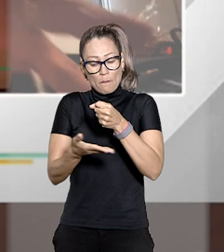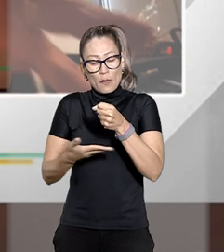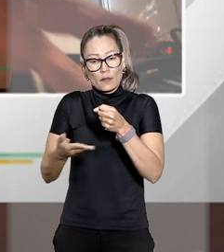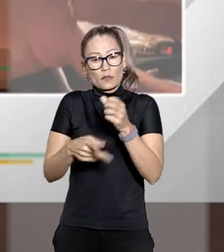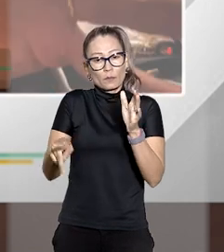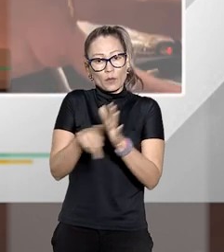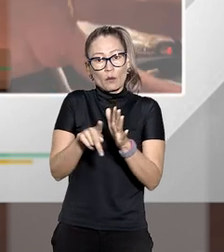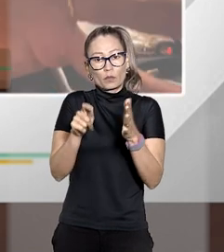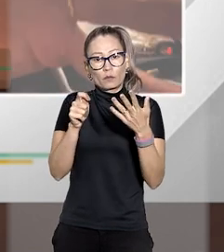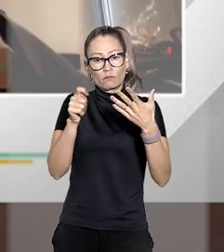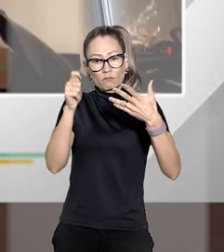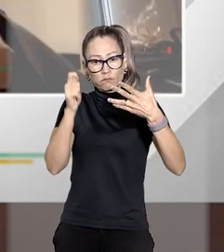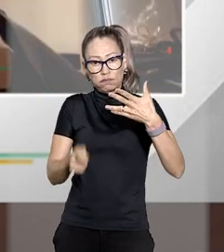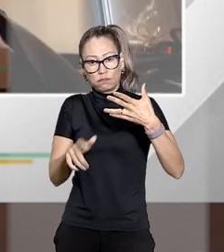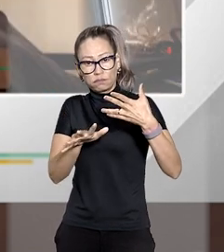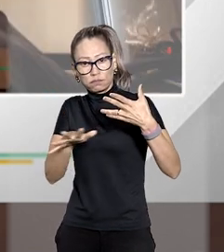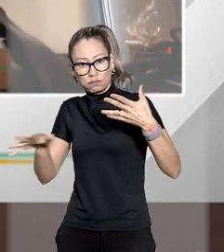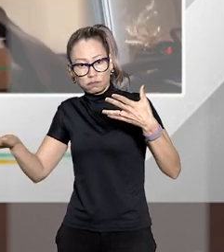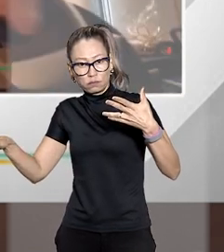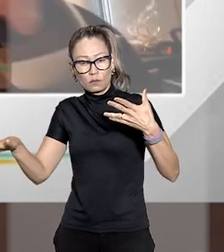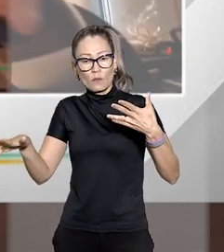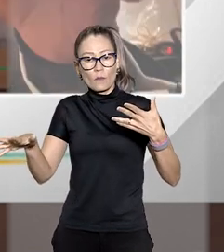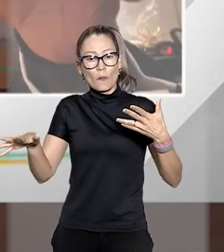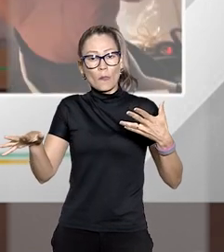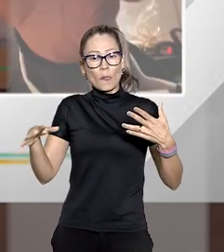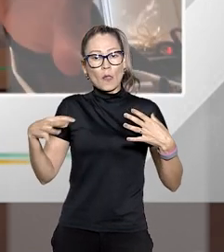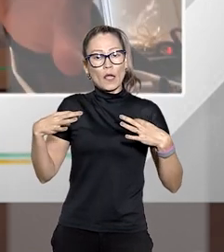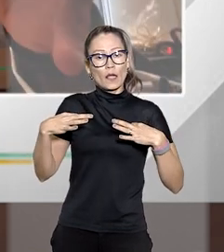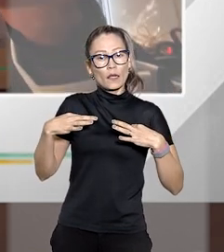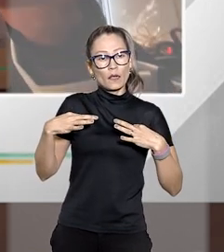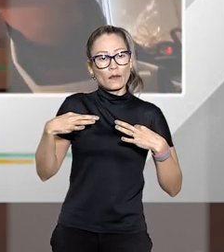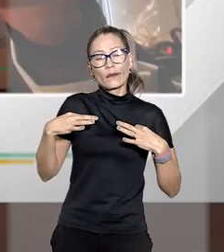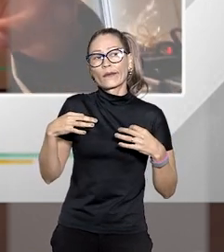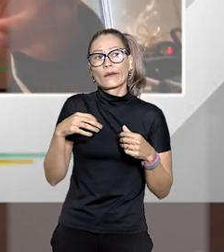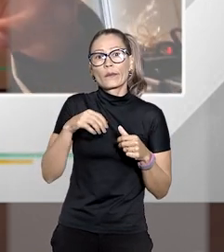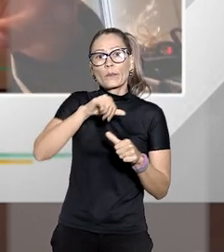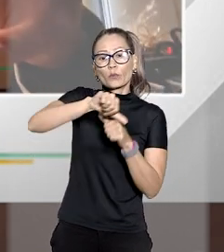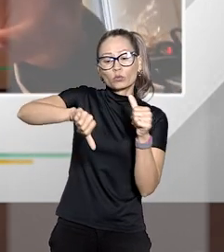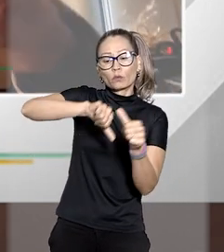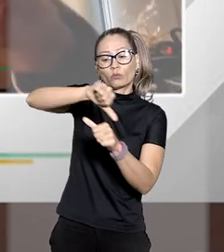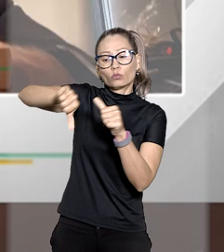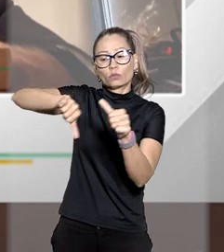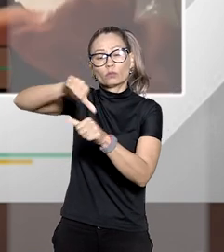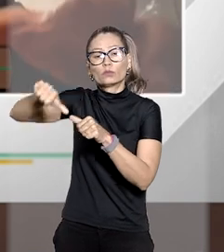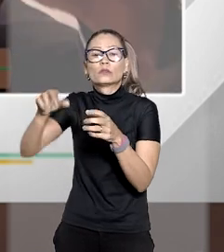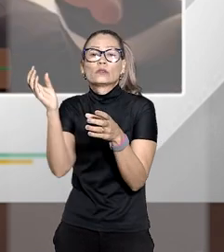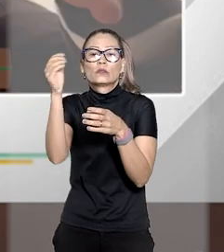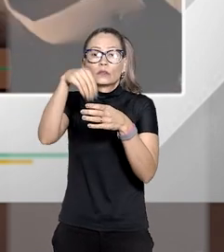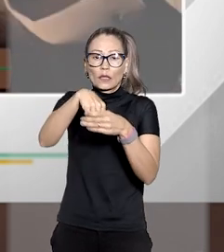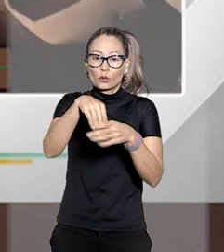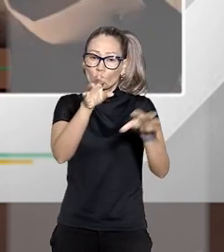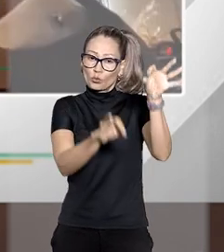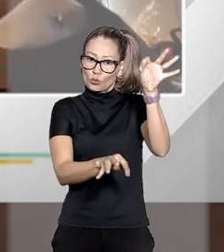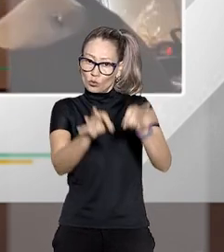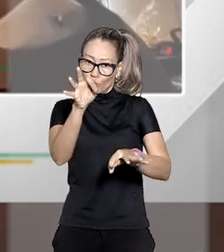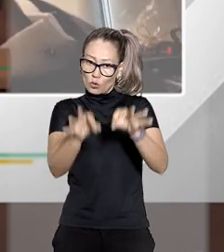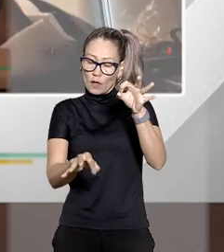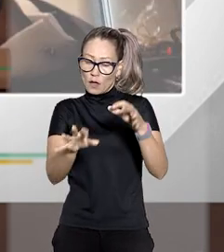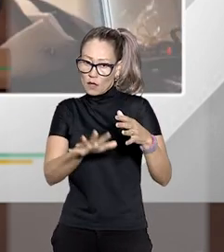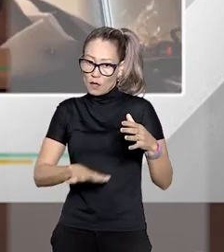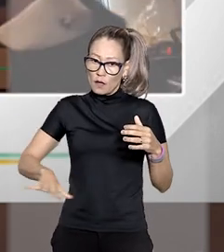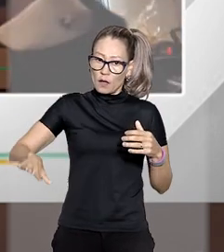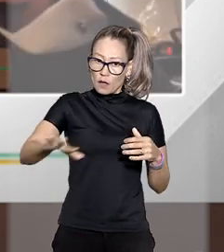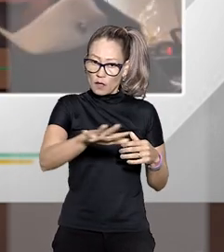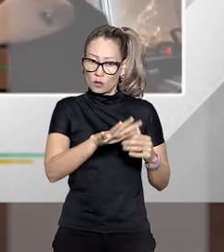da jurisprudência que é o pedido de uniformização de jurisprudência isso vai ser julgado dentro do âmbito